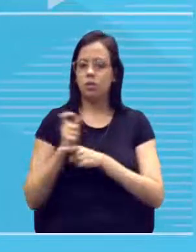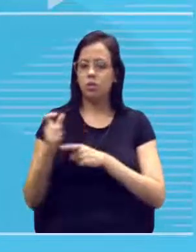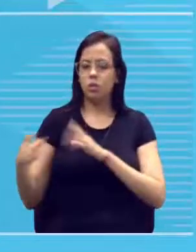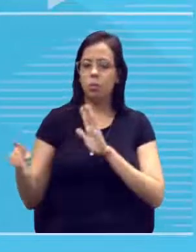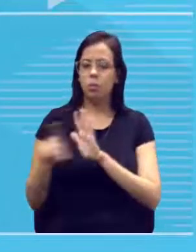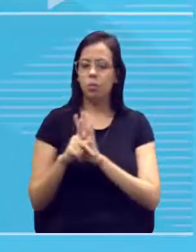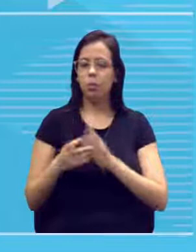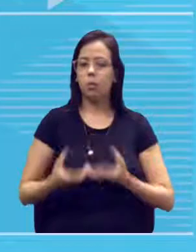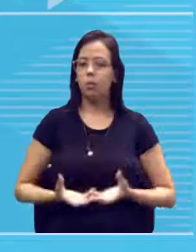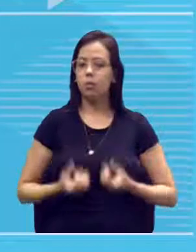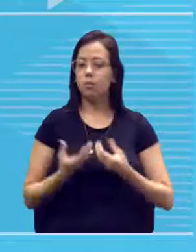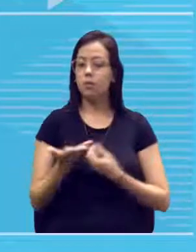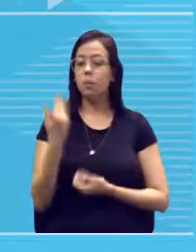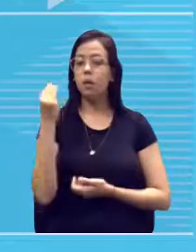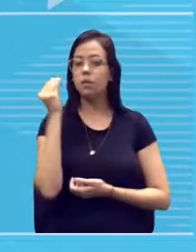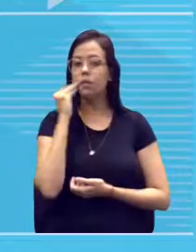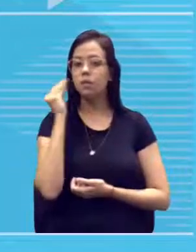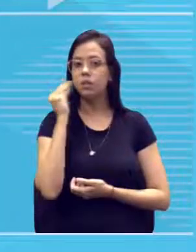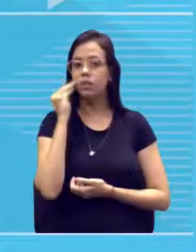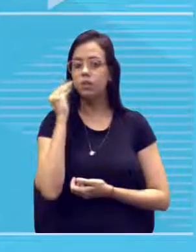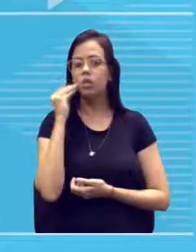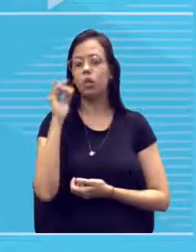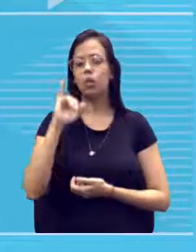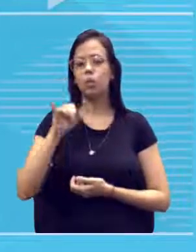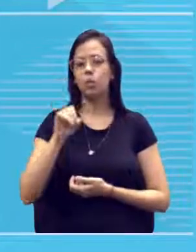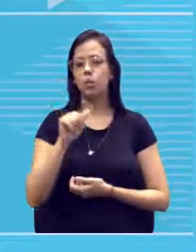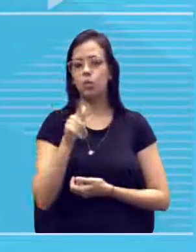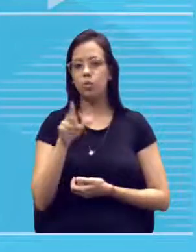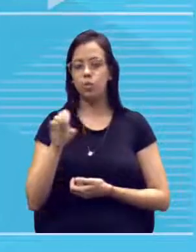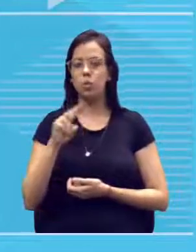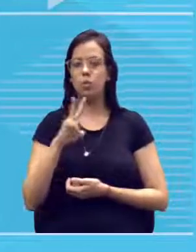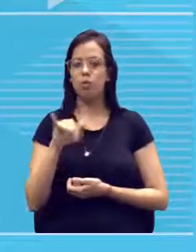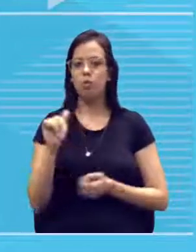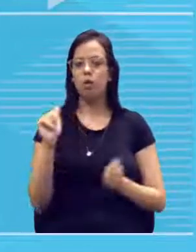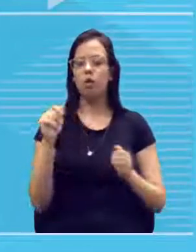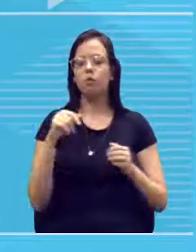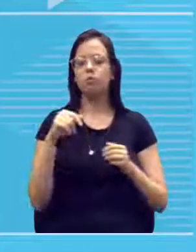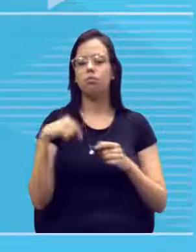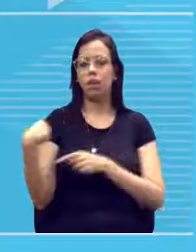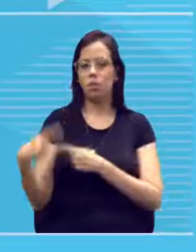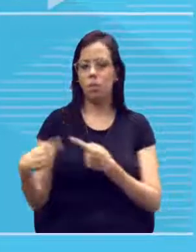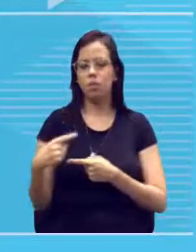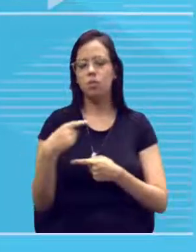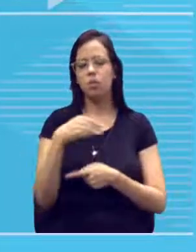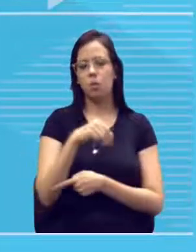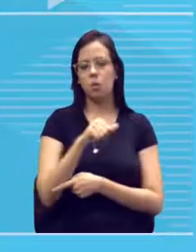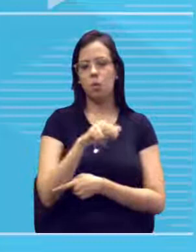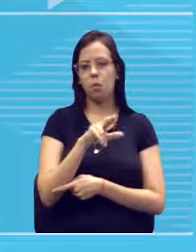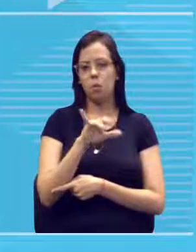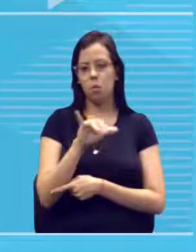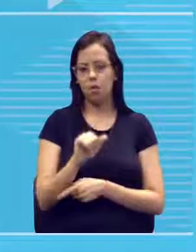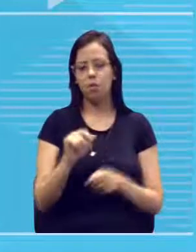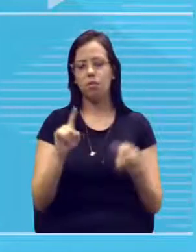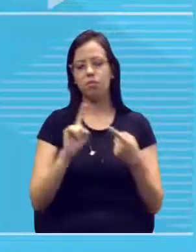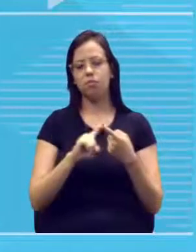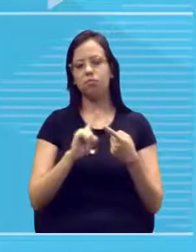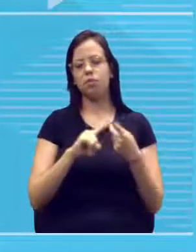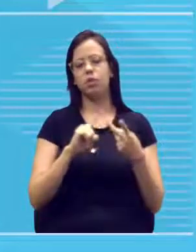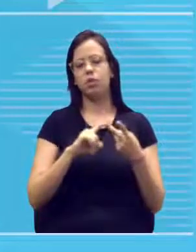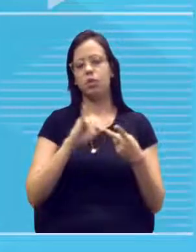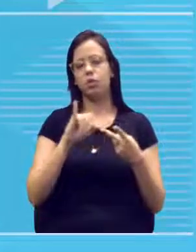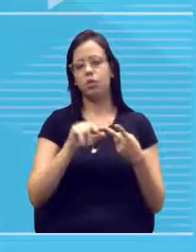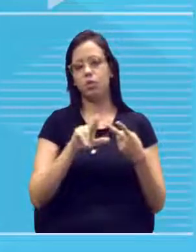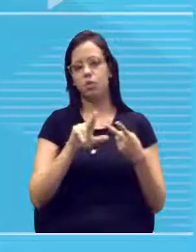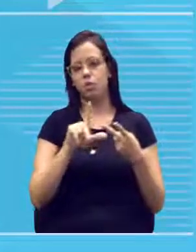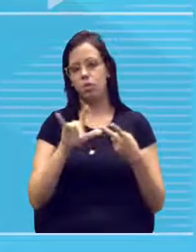câncer? Vamos fazer o seguinte, vamos reproduzir o João com a Maria, com a Júlia, com a Fabrícia, várias,